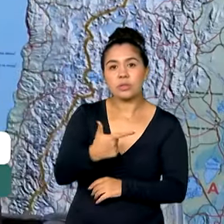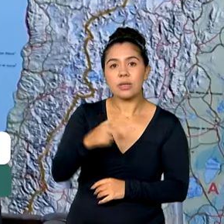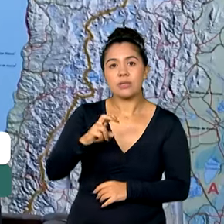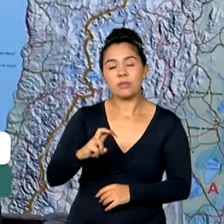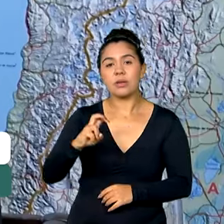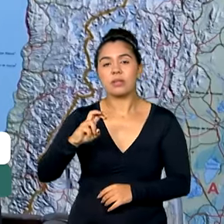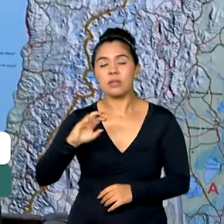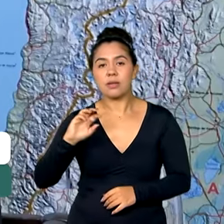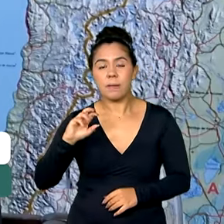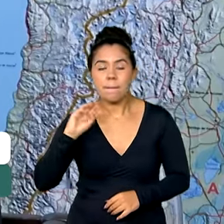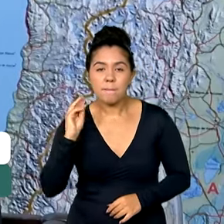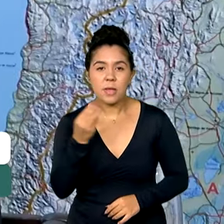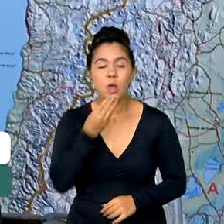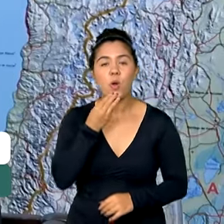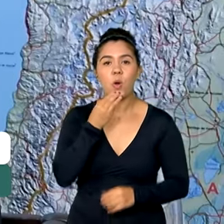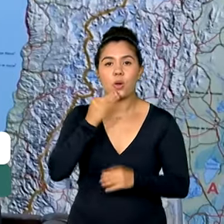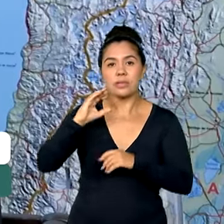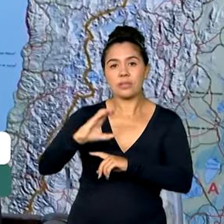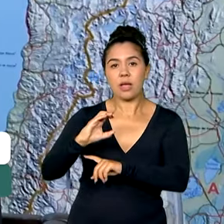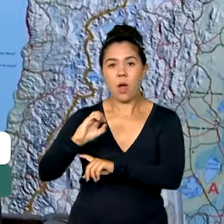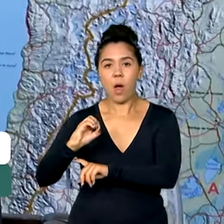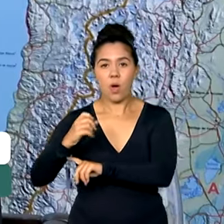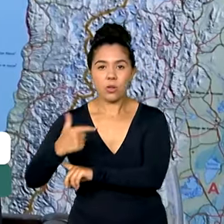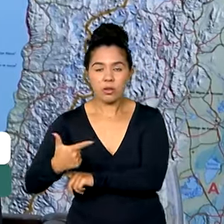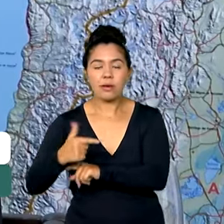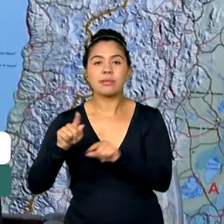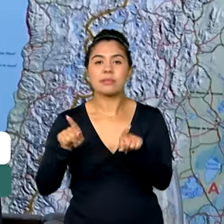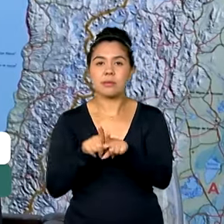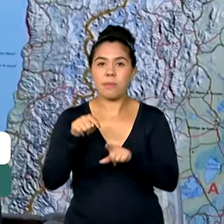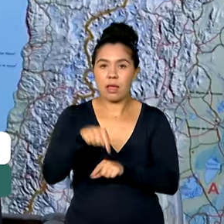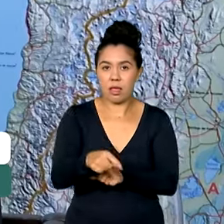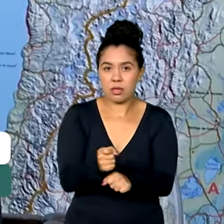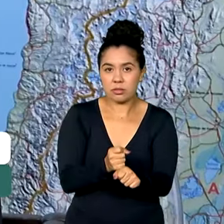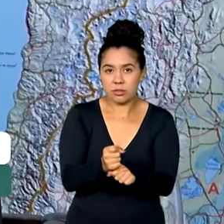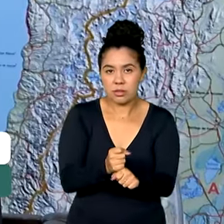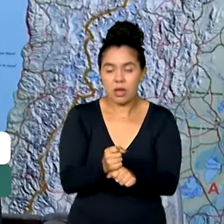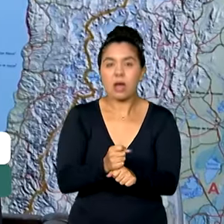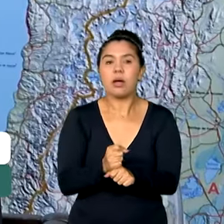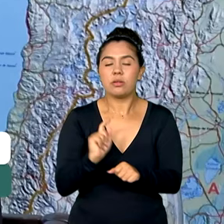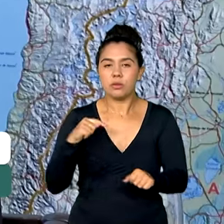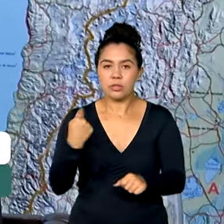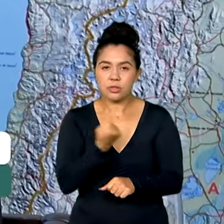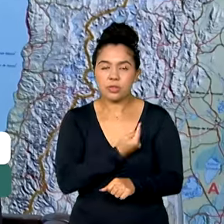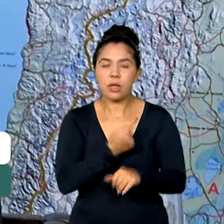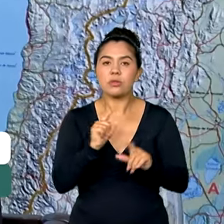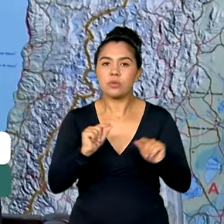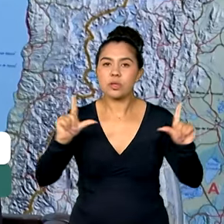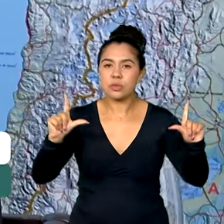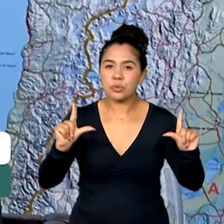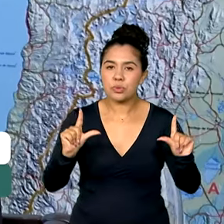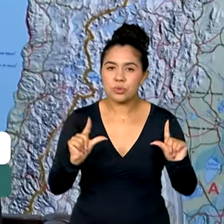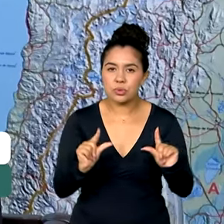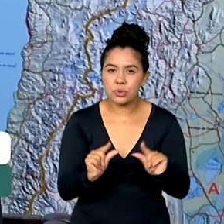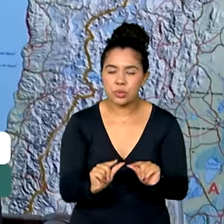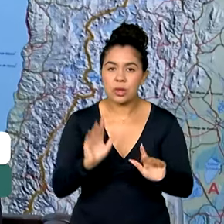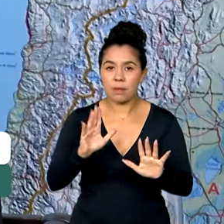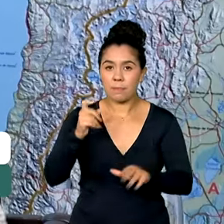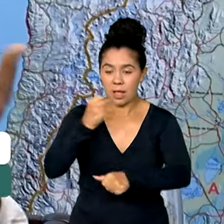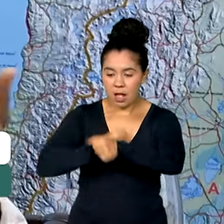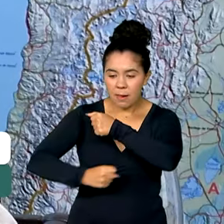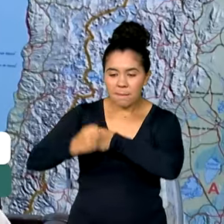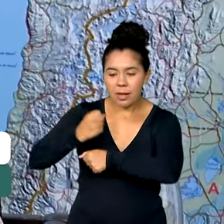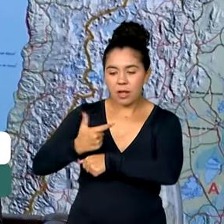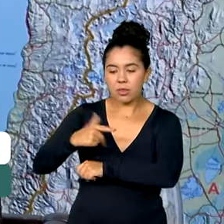CO2. Este ano já evitamos lançar 180 milhões e, no passado, nós havíamos, no seu governo,